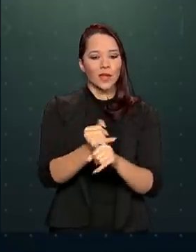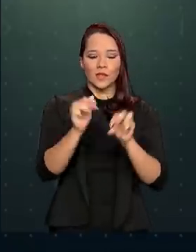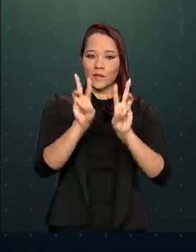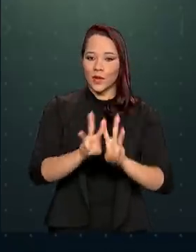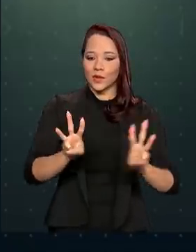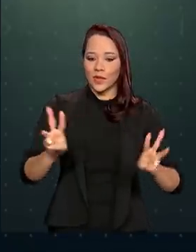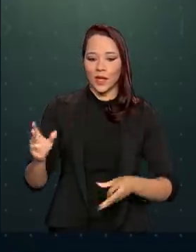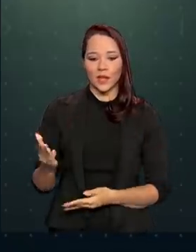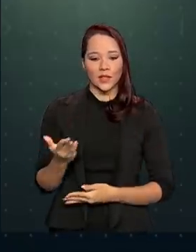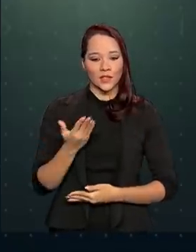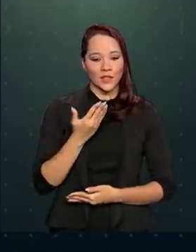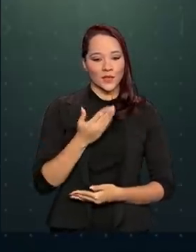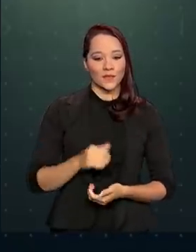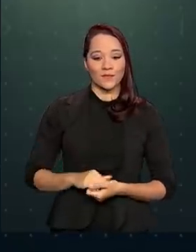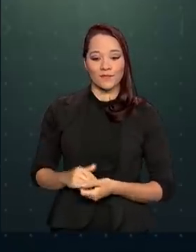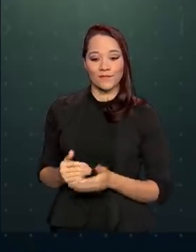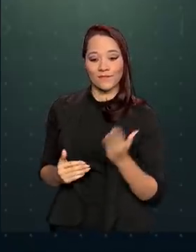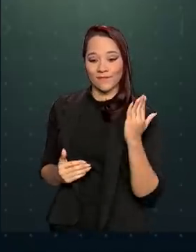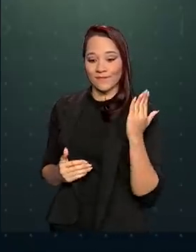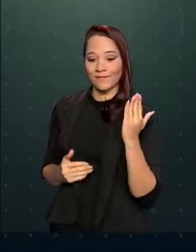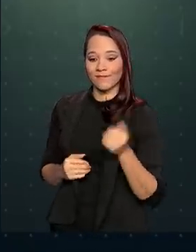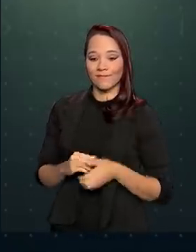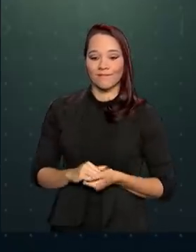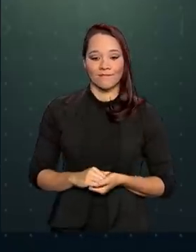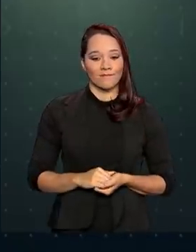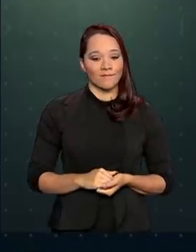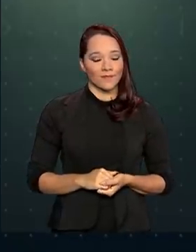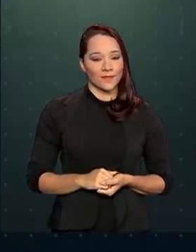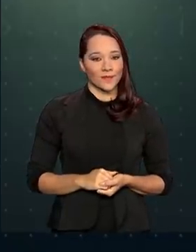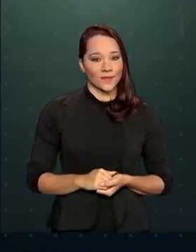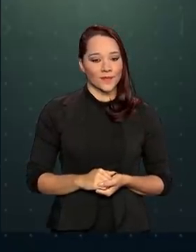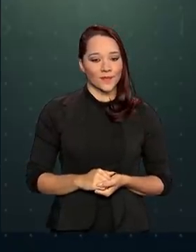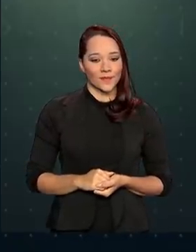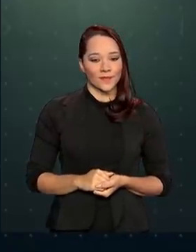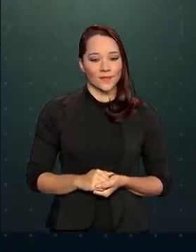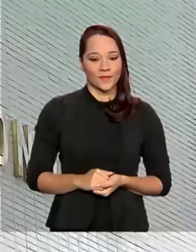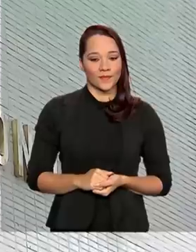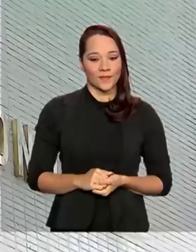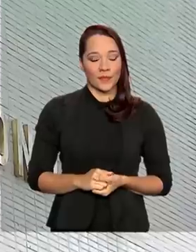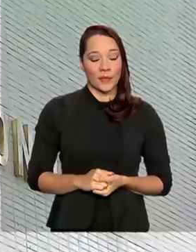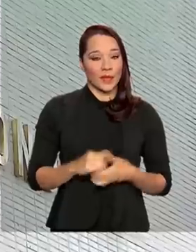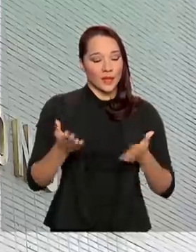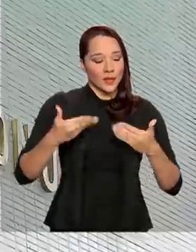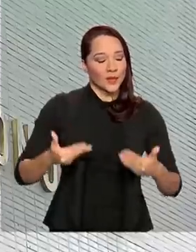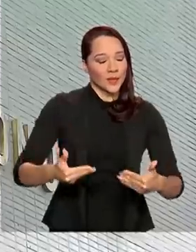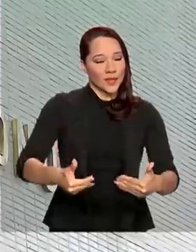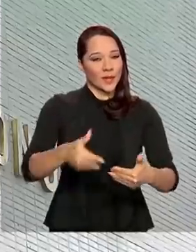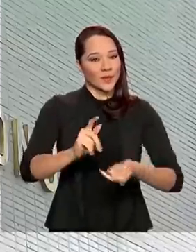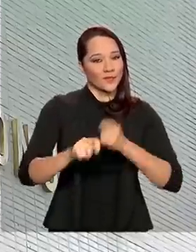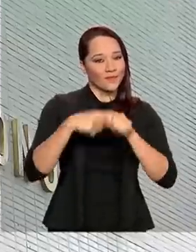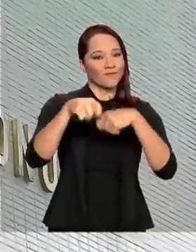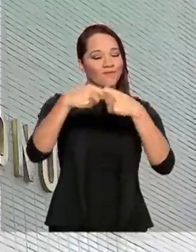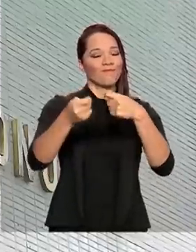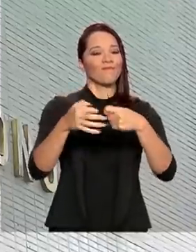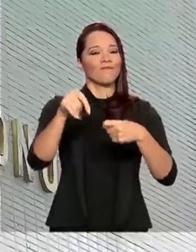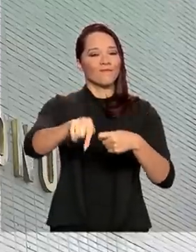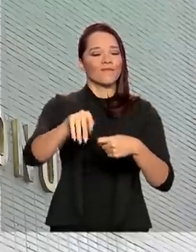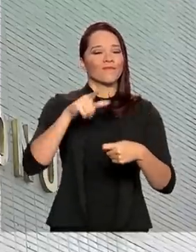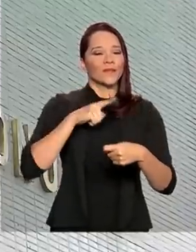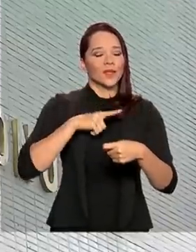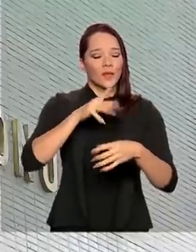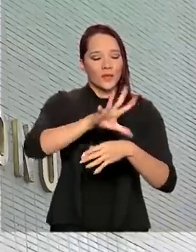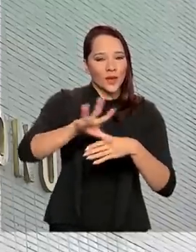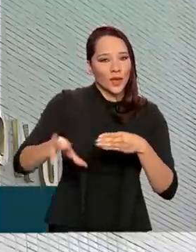site www.caixa.gov.br barra Pronamp. E o Ministério da Economia concedeu um